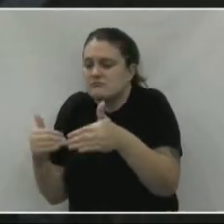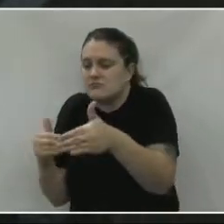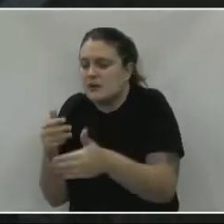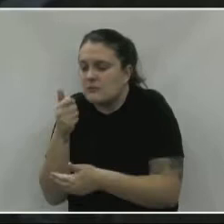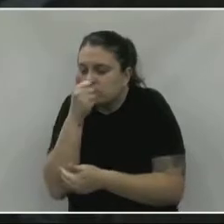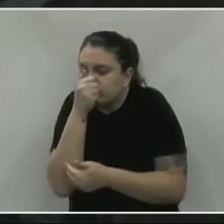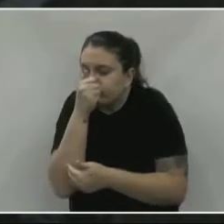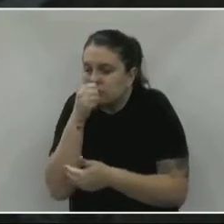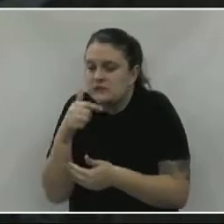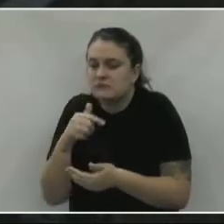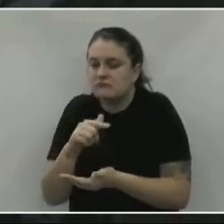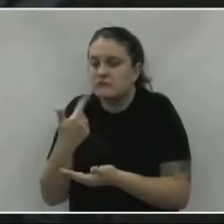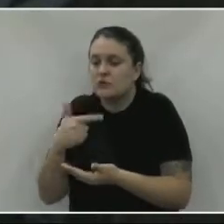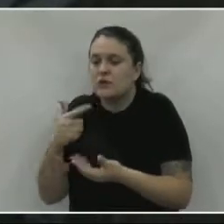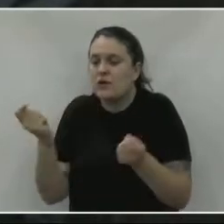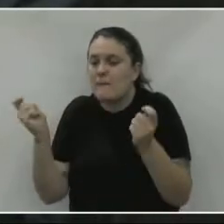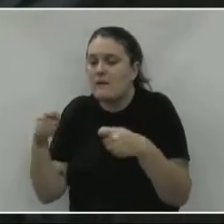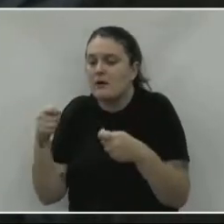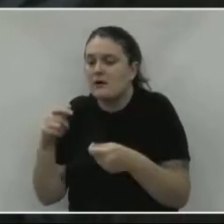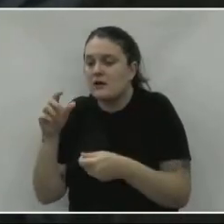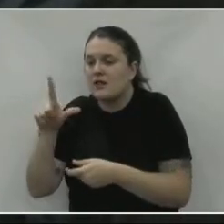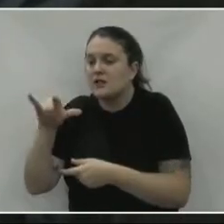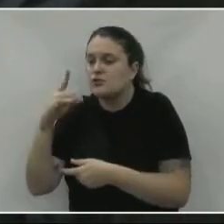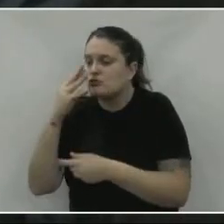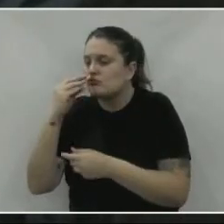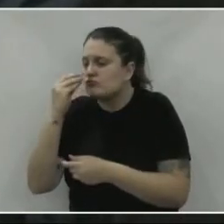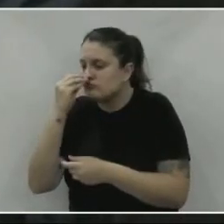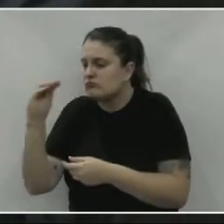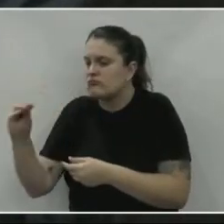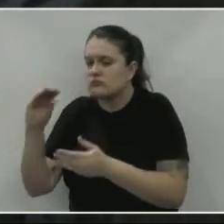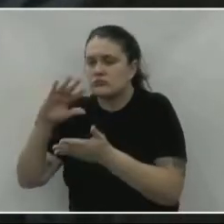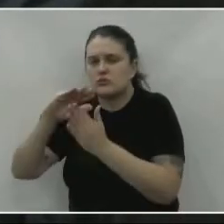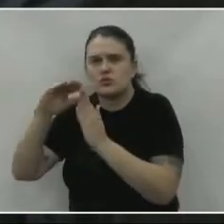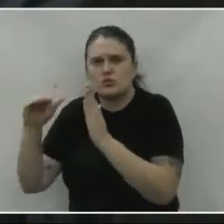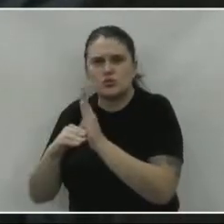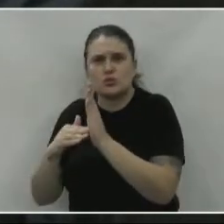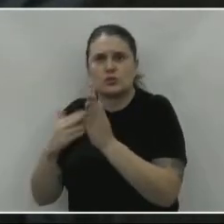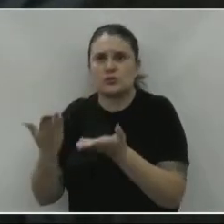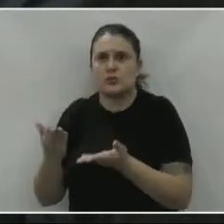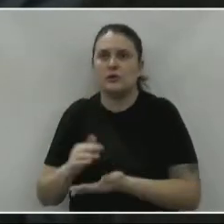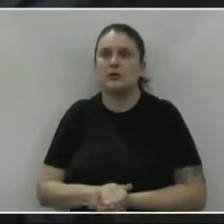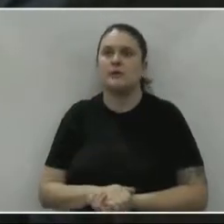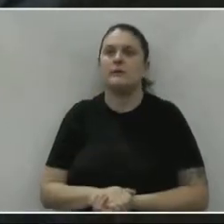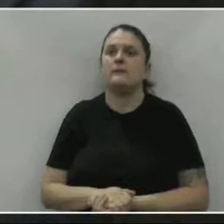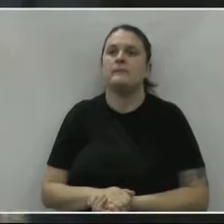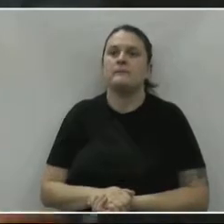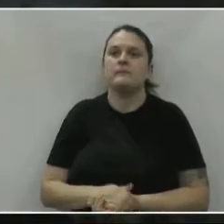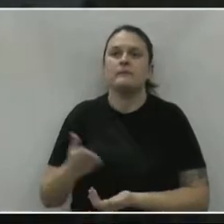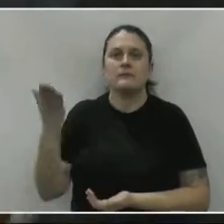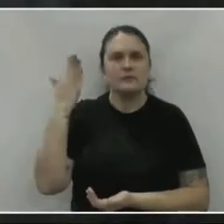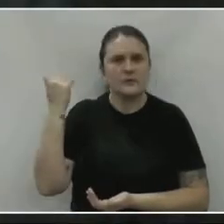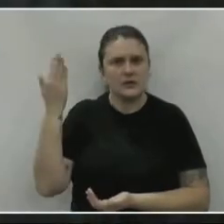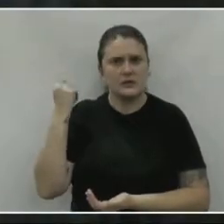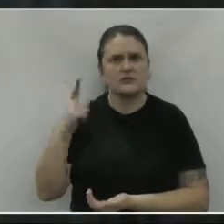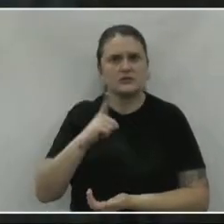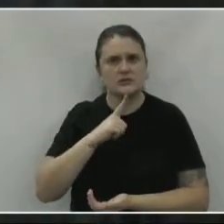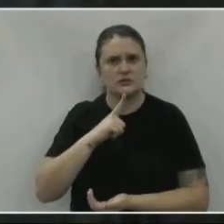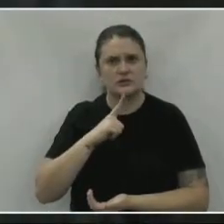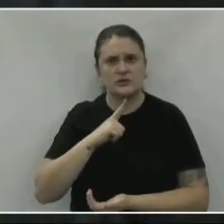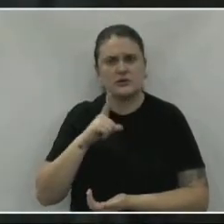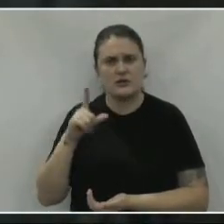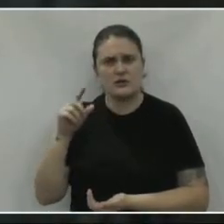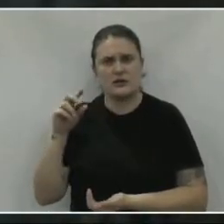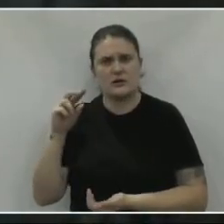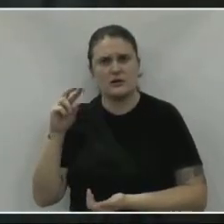isso? Então é melhor fazer o quê? Colocar o entulho. Antigamente passava, o